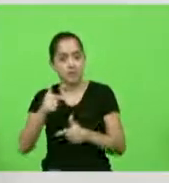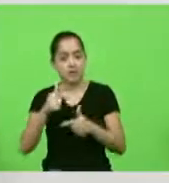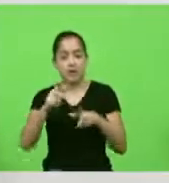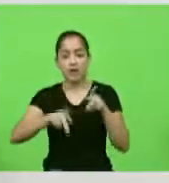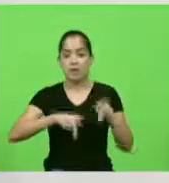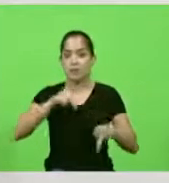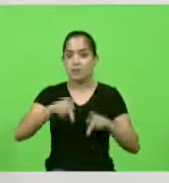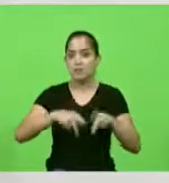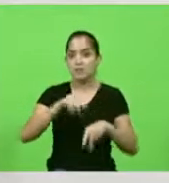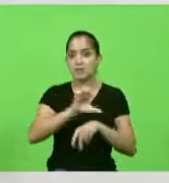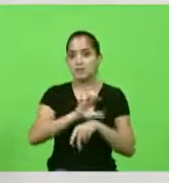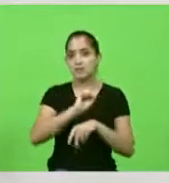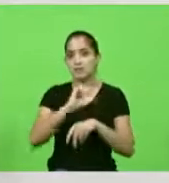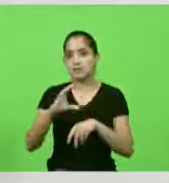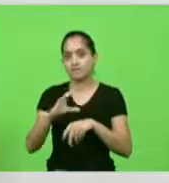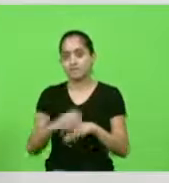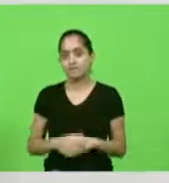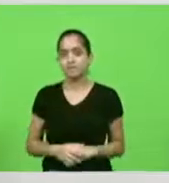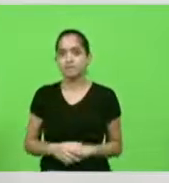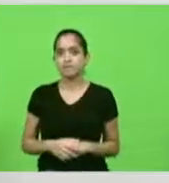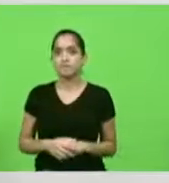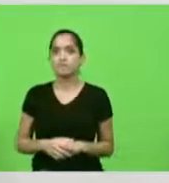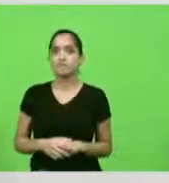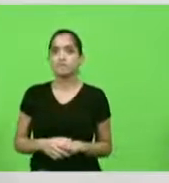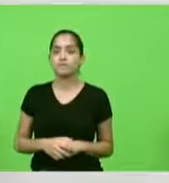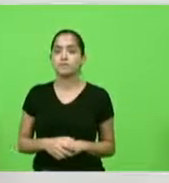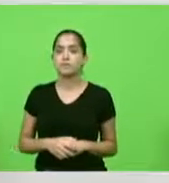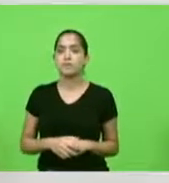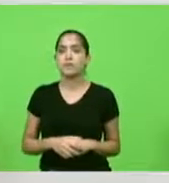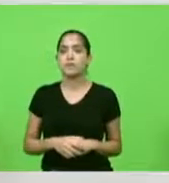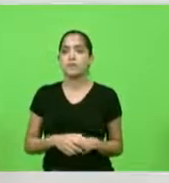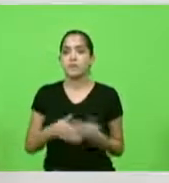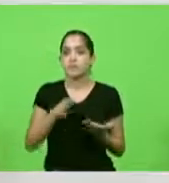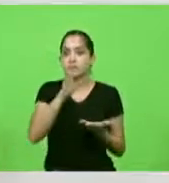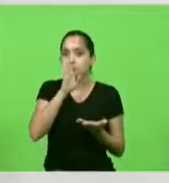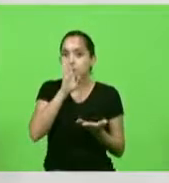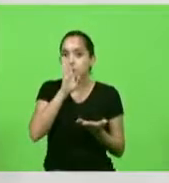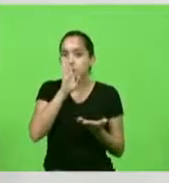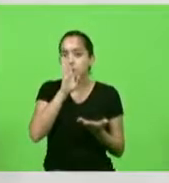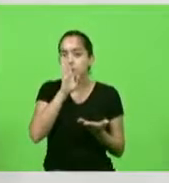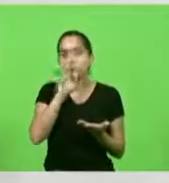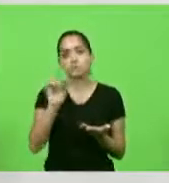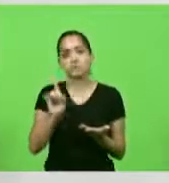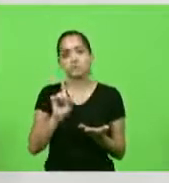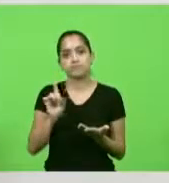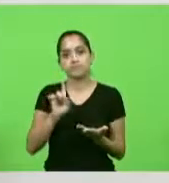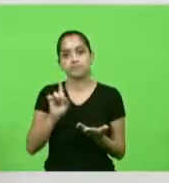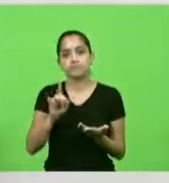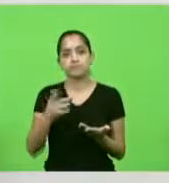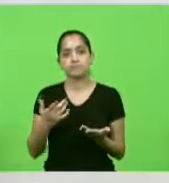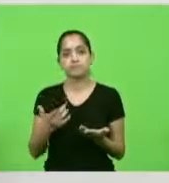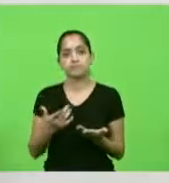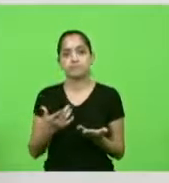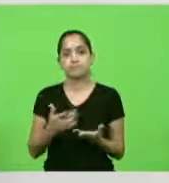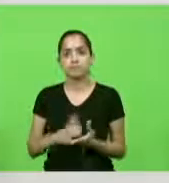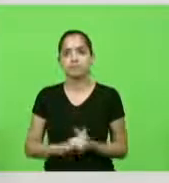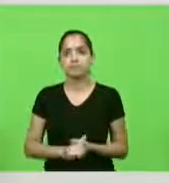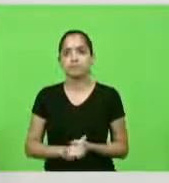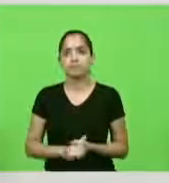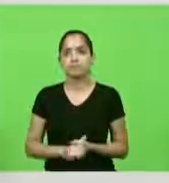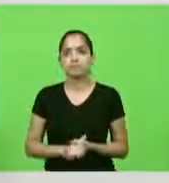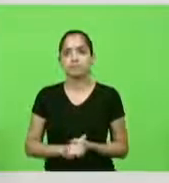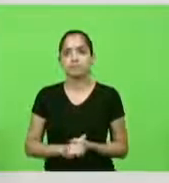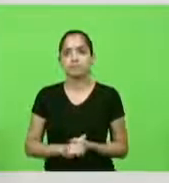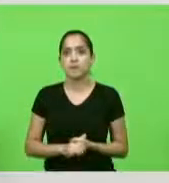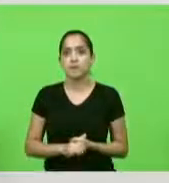catarinense e se não me calo é porque também não